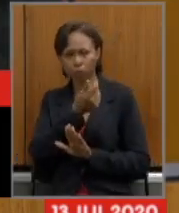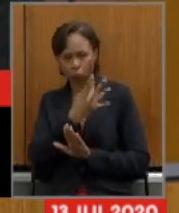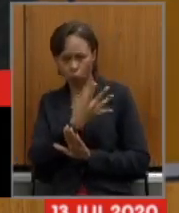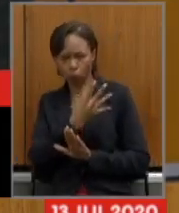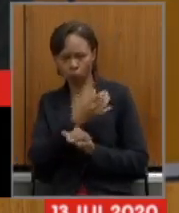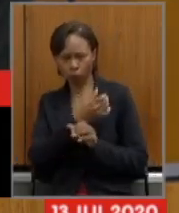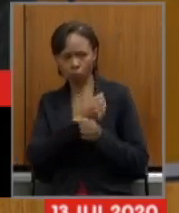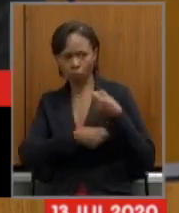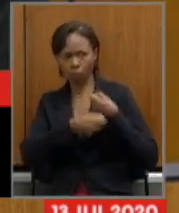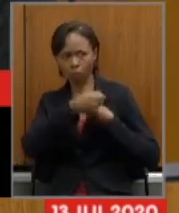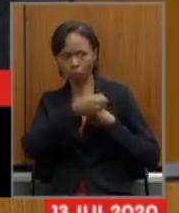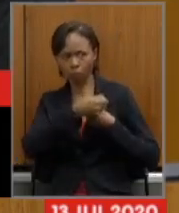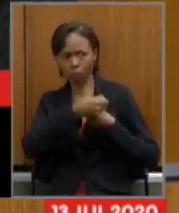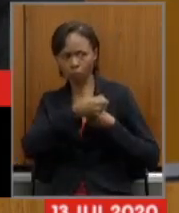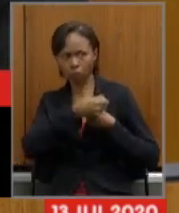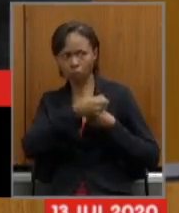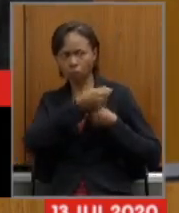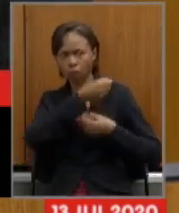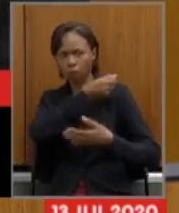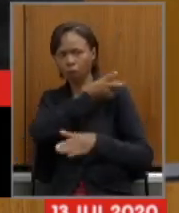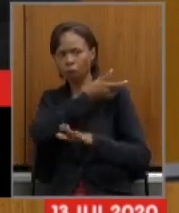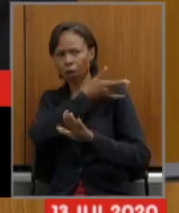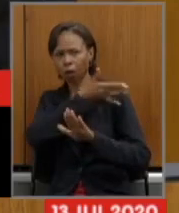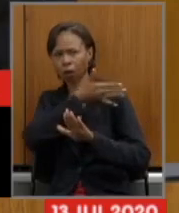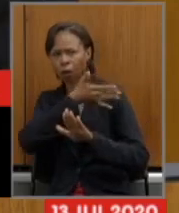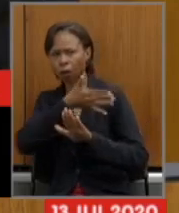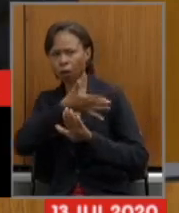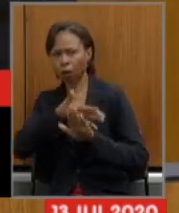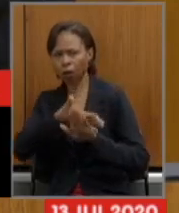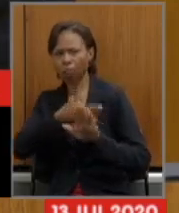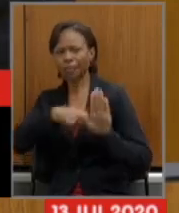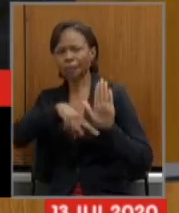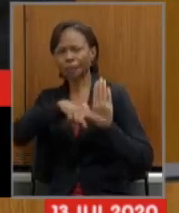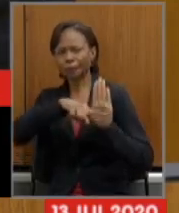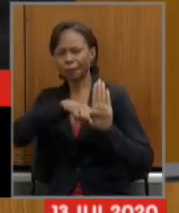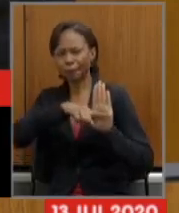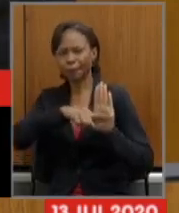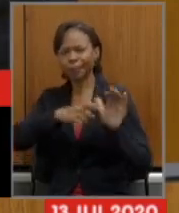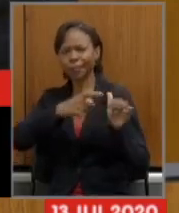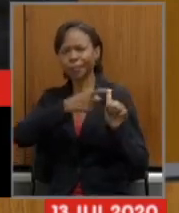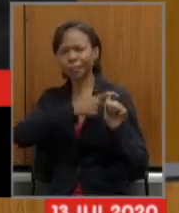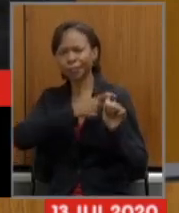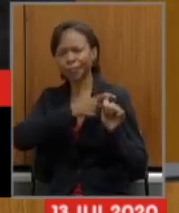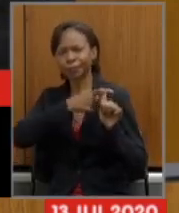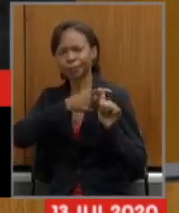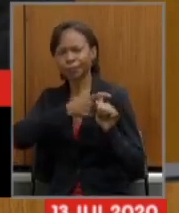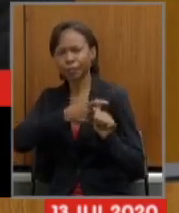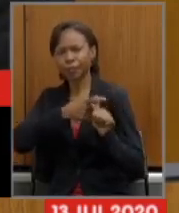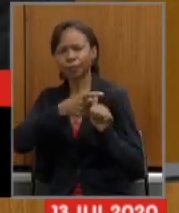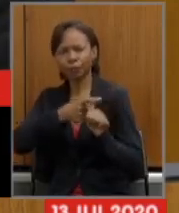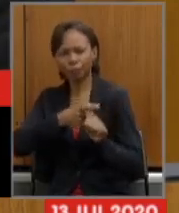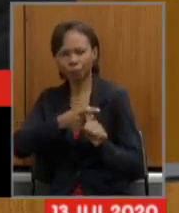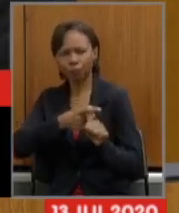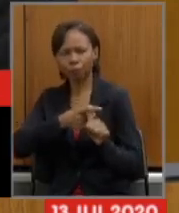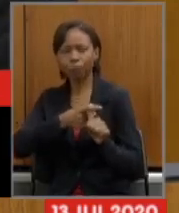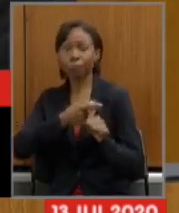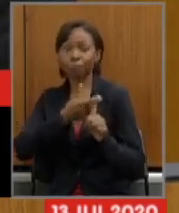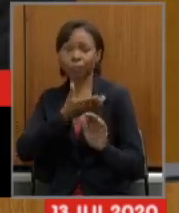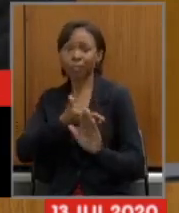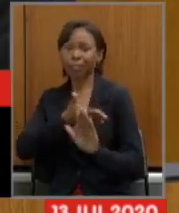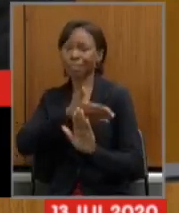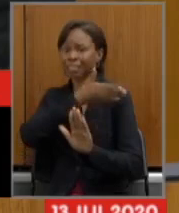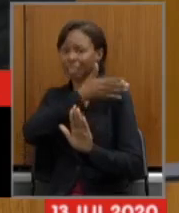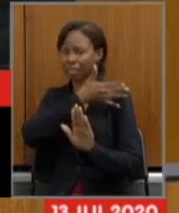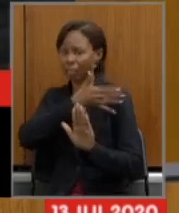vem apresentando déficits, e esta situação se